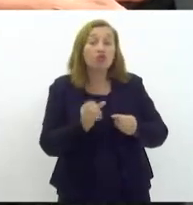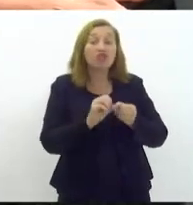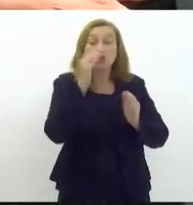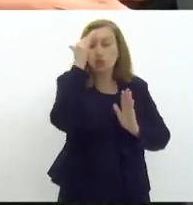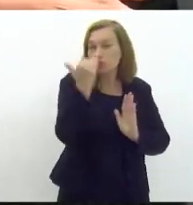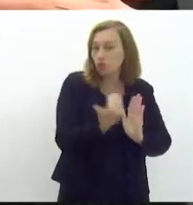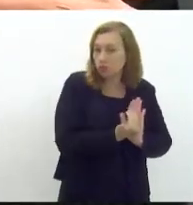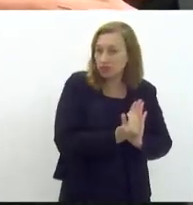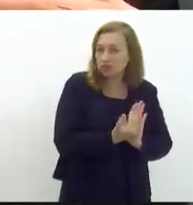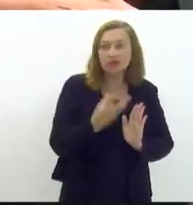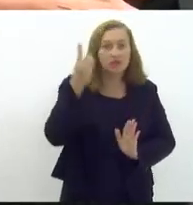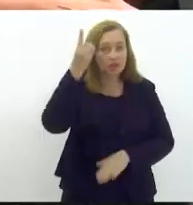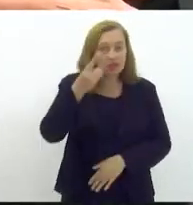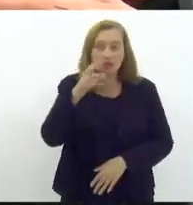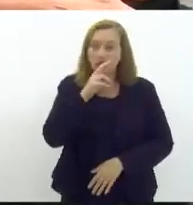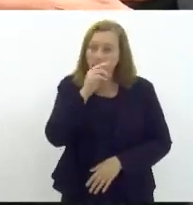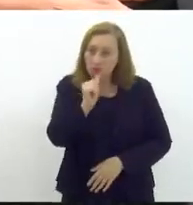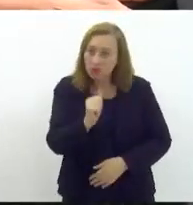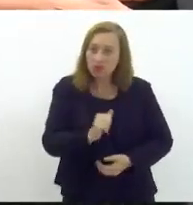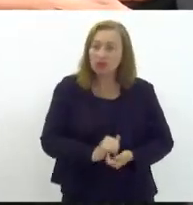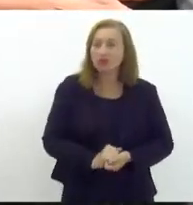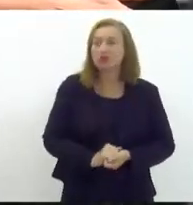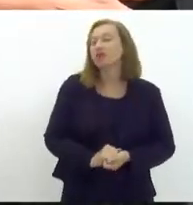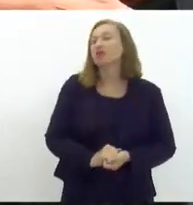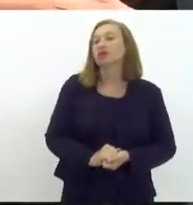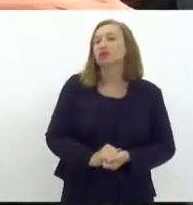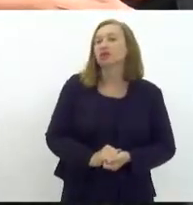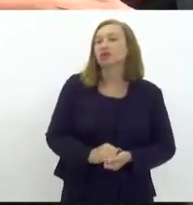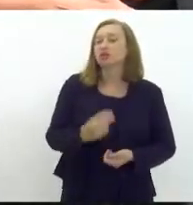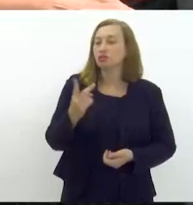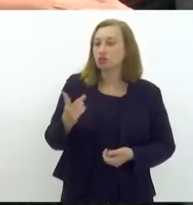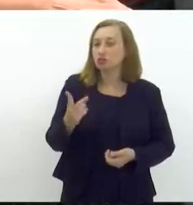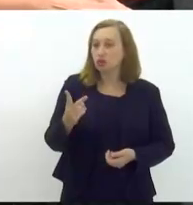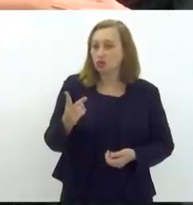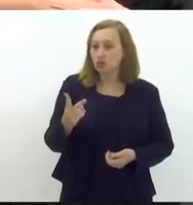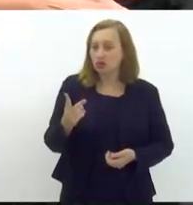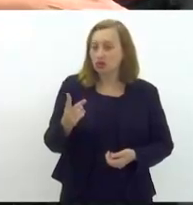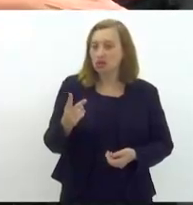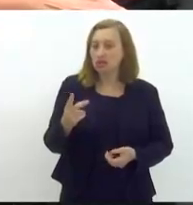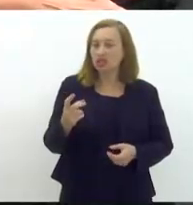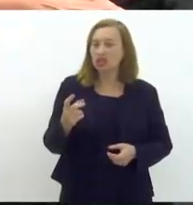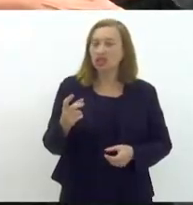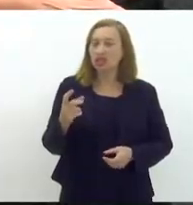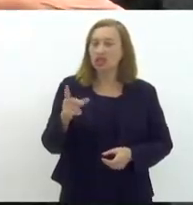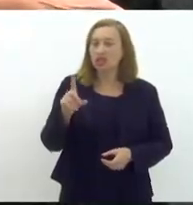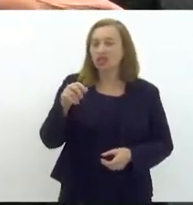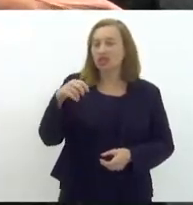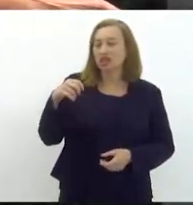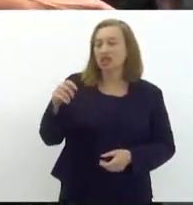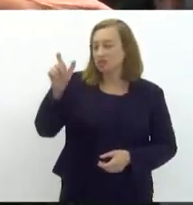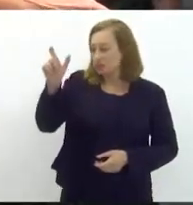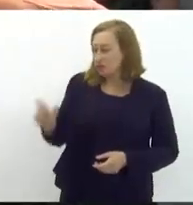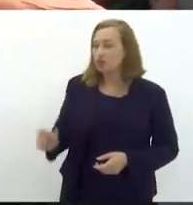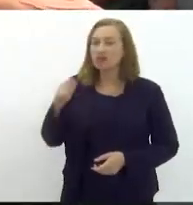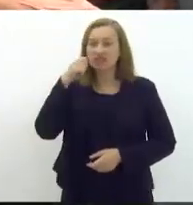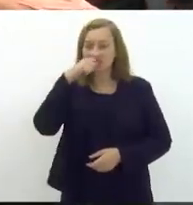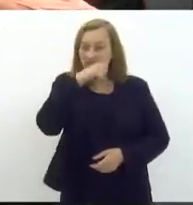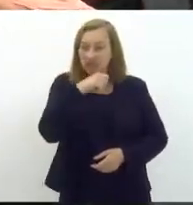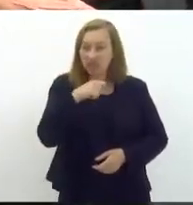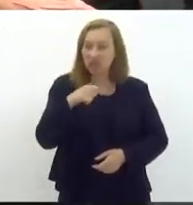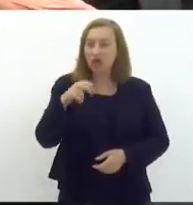cúmplice, deputado Amorim? A gente trouxe dois cirurgiões dentistas, da UF, no Largo da Carioca,